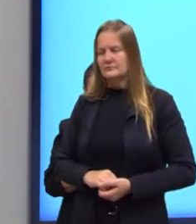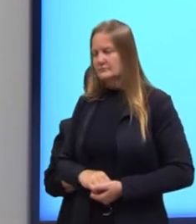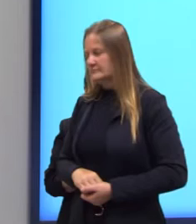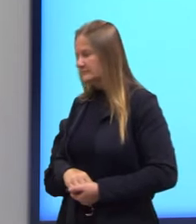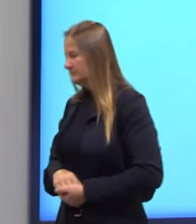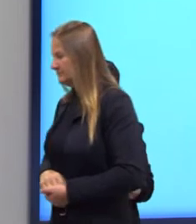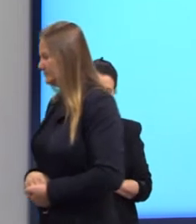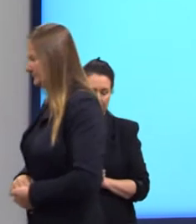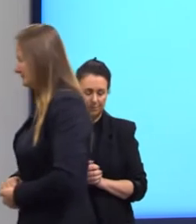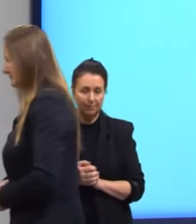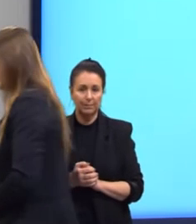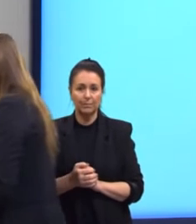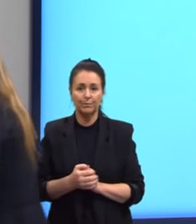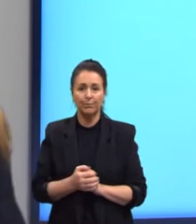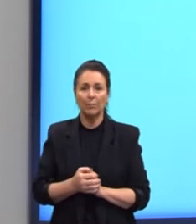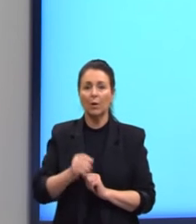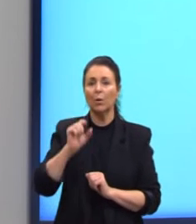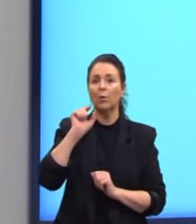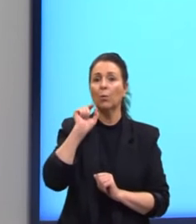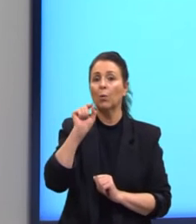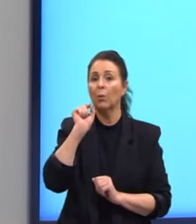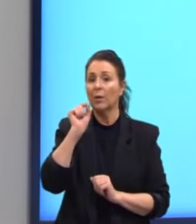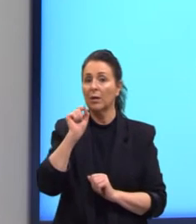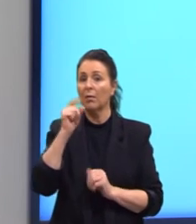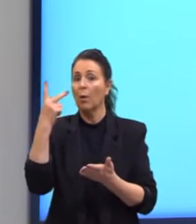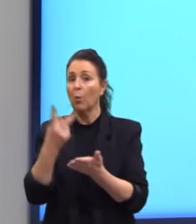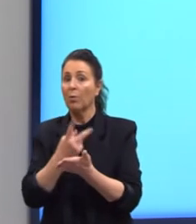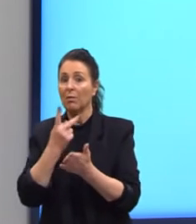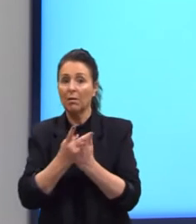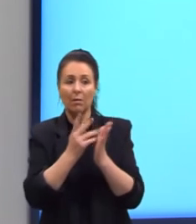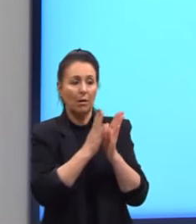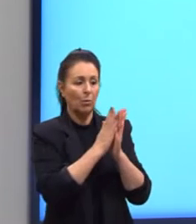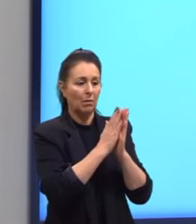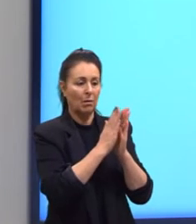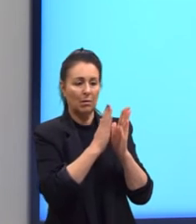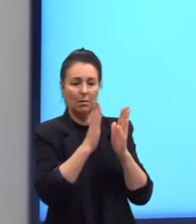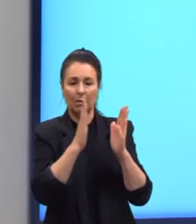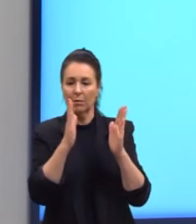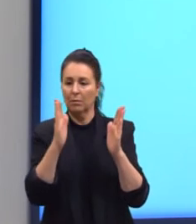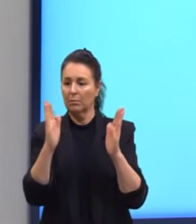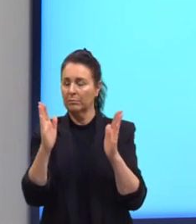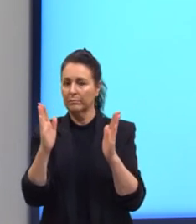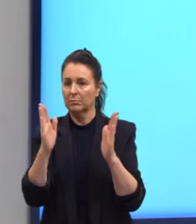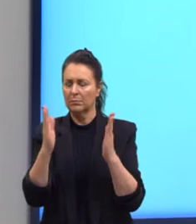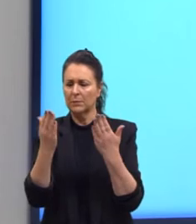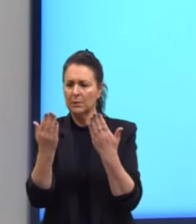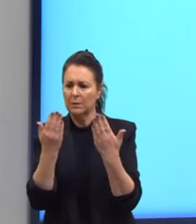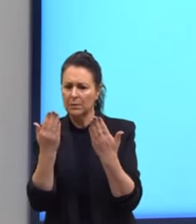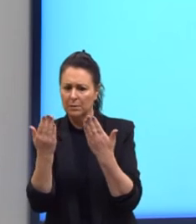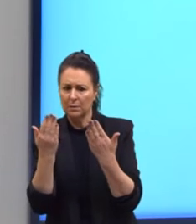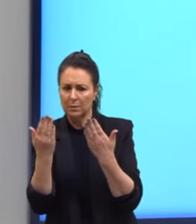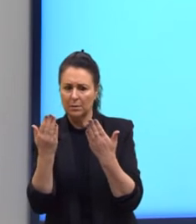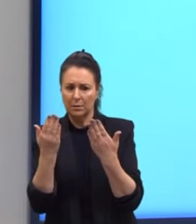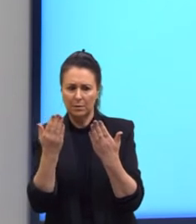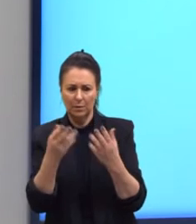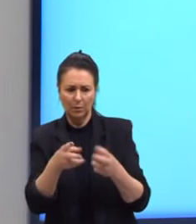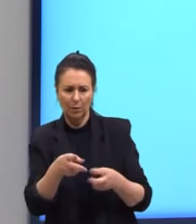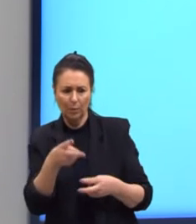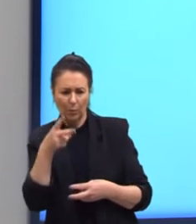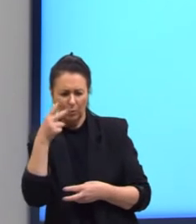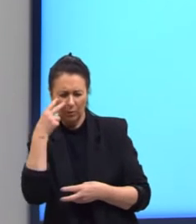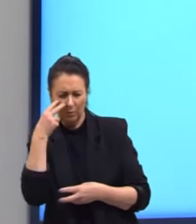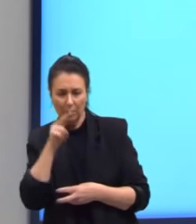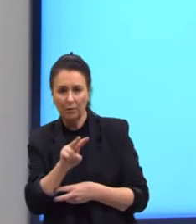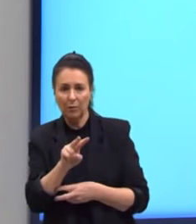O que que está acontecendo nessa sequência? Sempre que nós vamos analisar, nós vamos ver se a